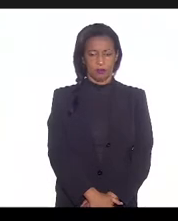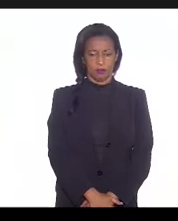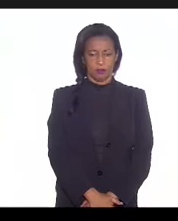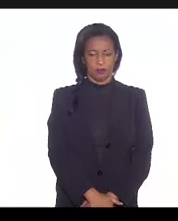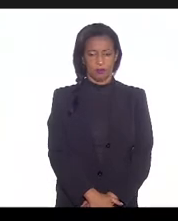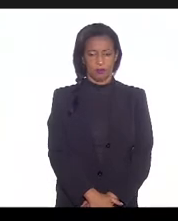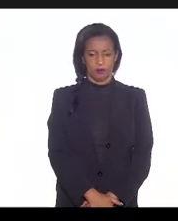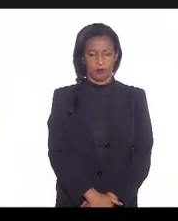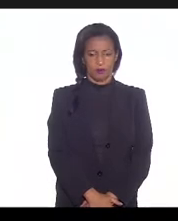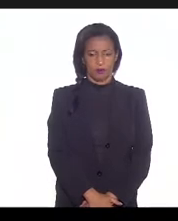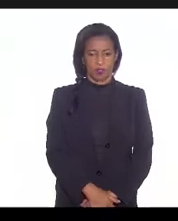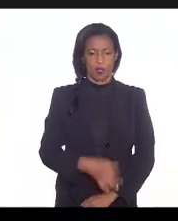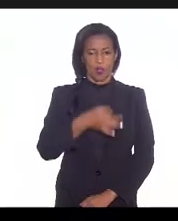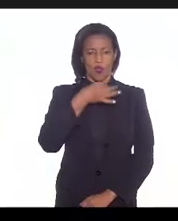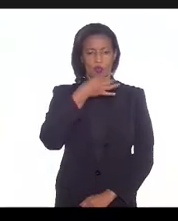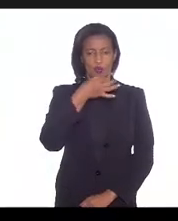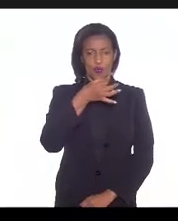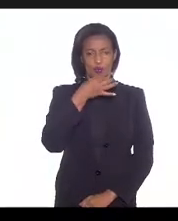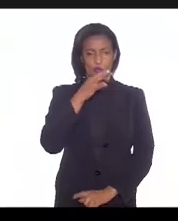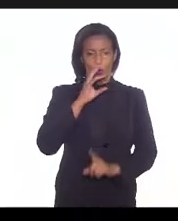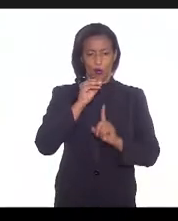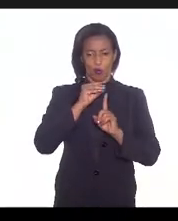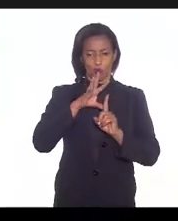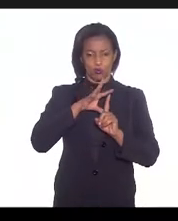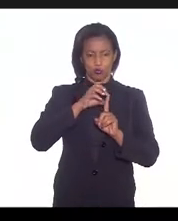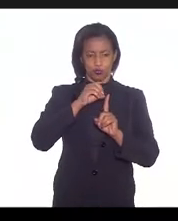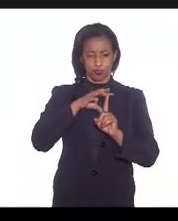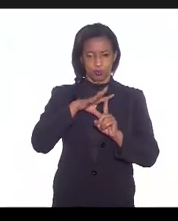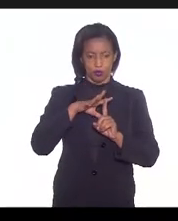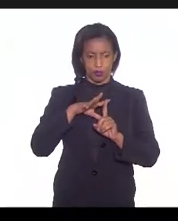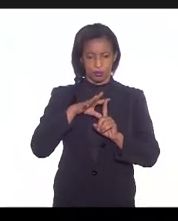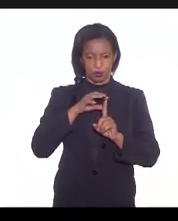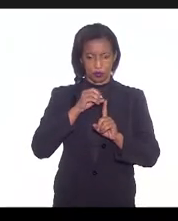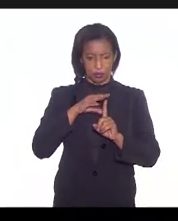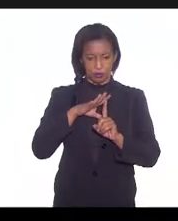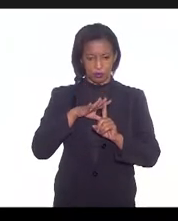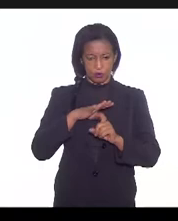sem microfone, Heralda. Não, ela está mutada.